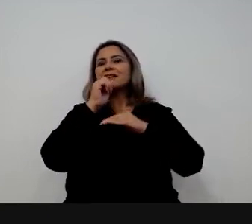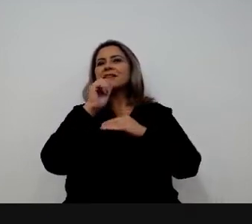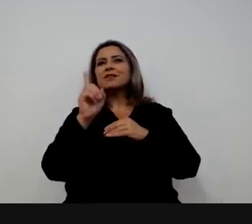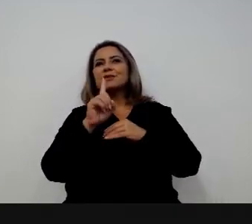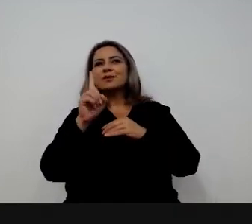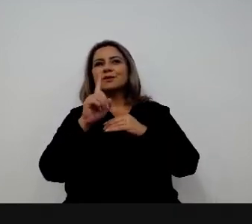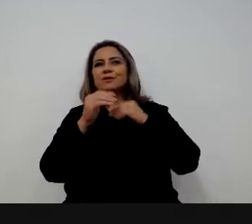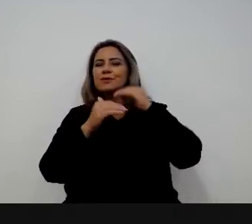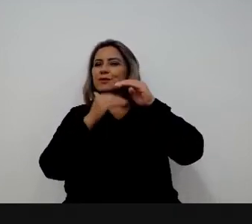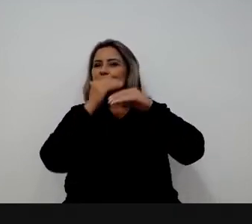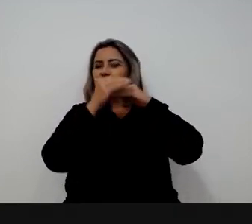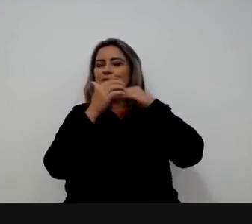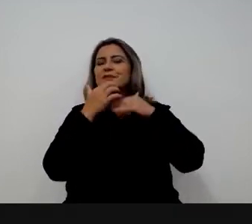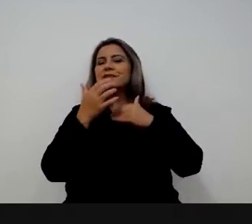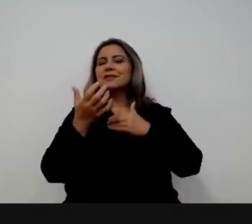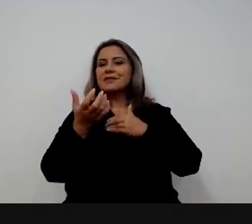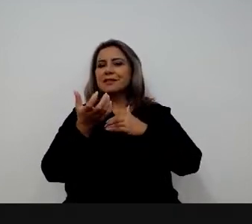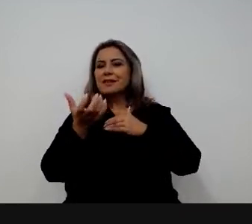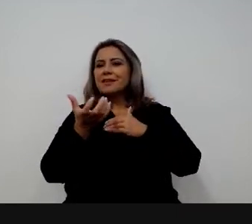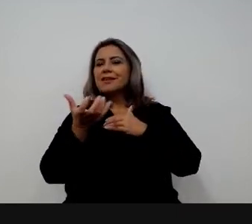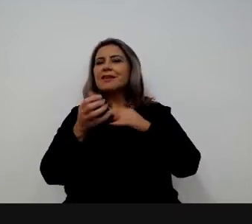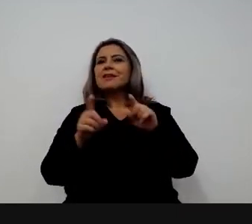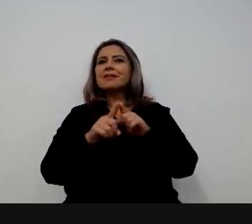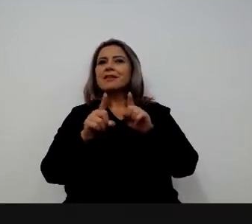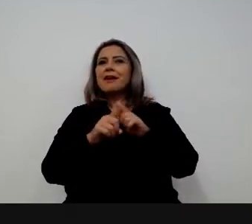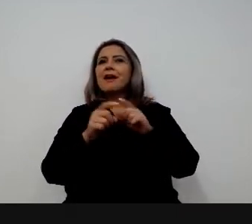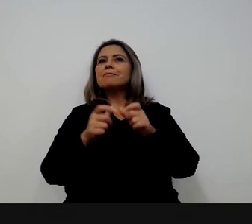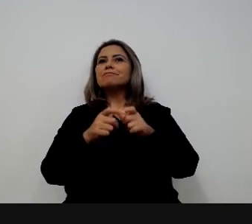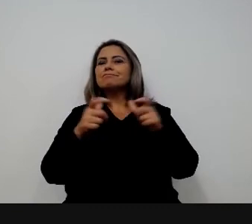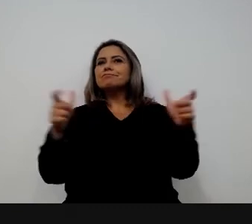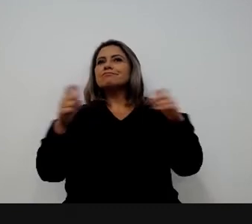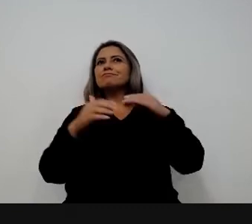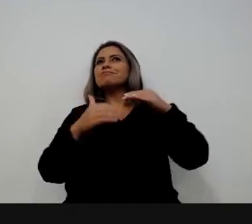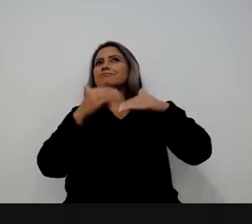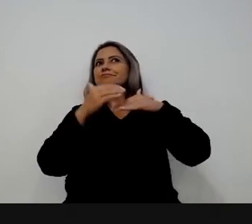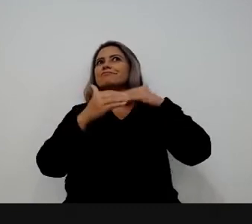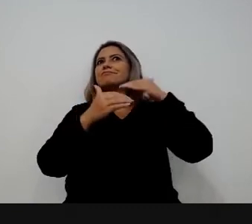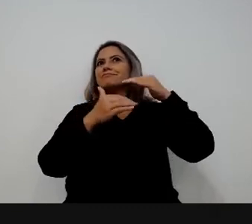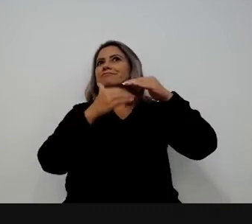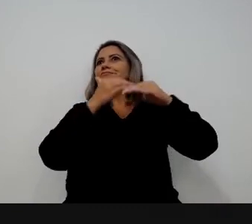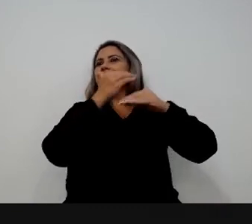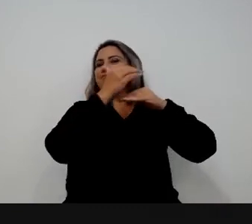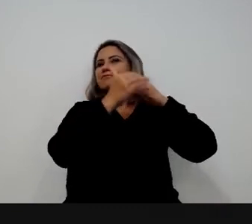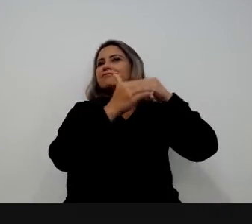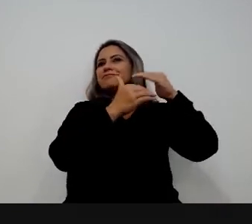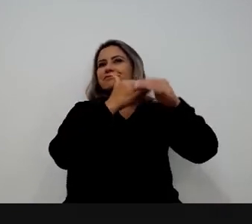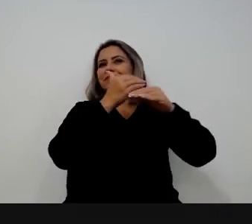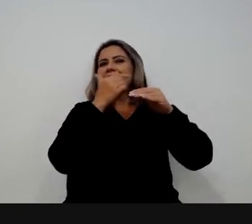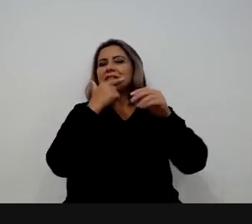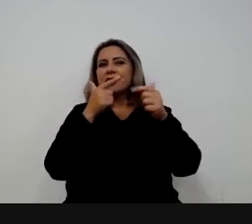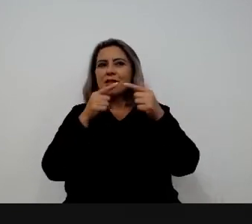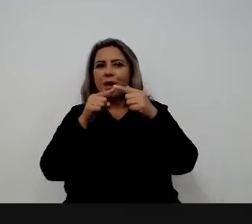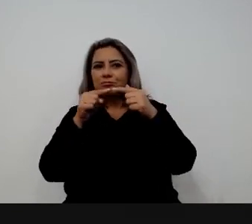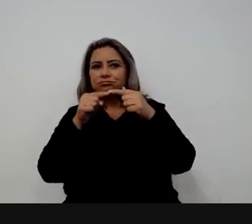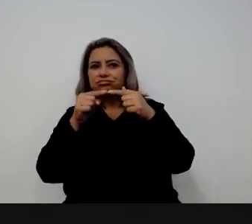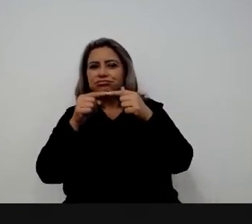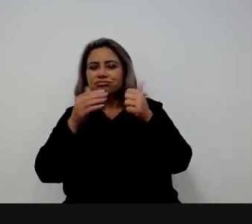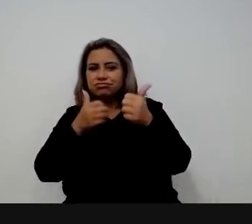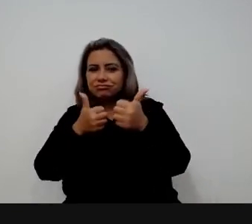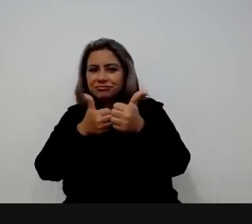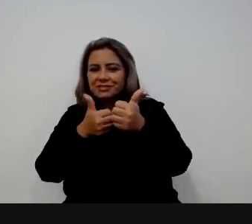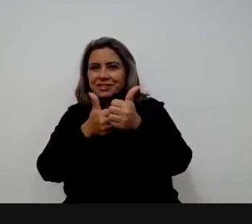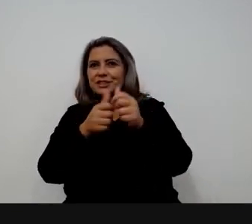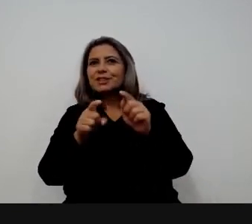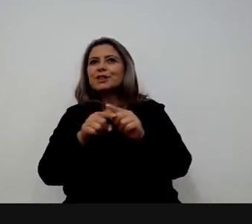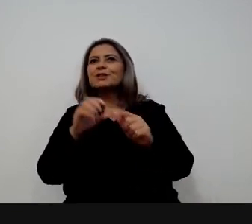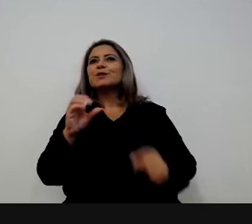e a gente vem tentando com esse trabalho gradativamente ter maior alinhamento com as necessidades